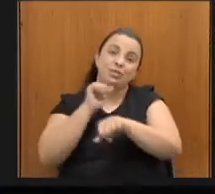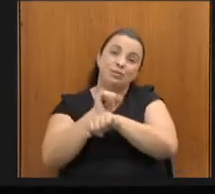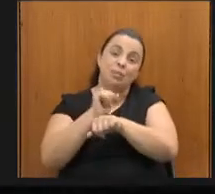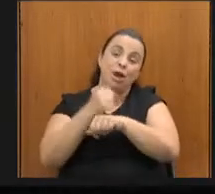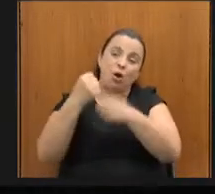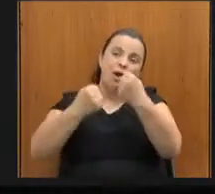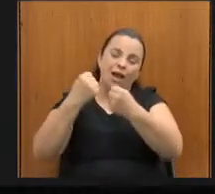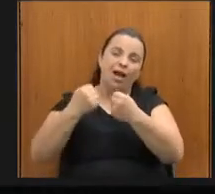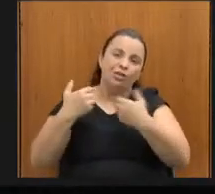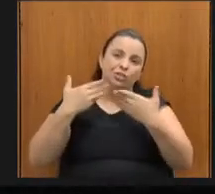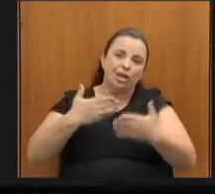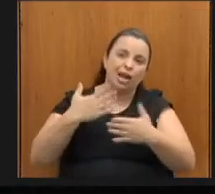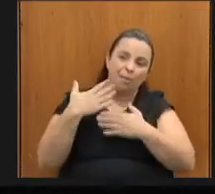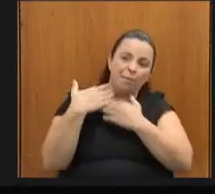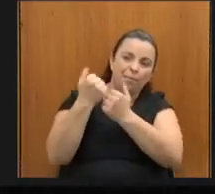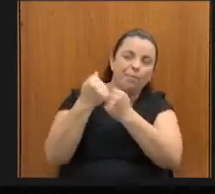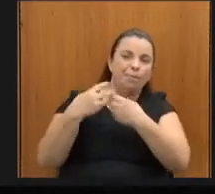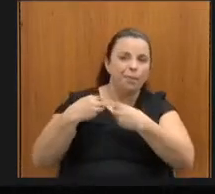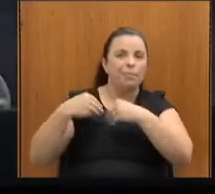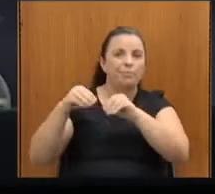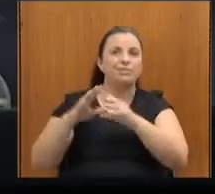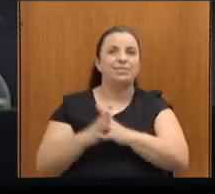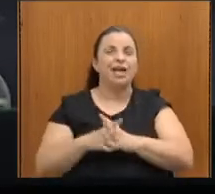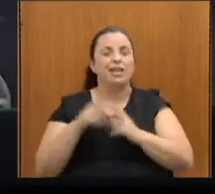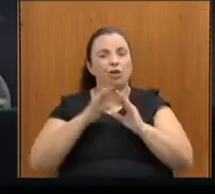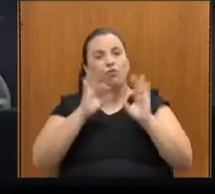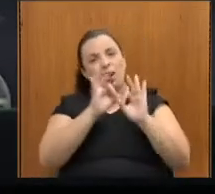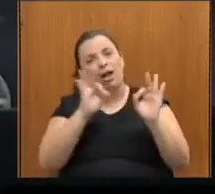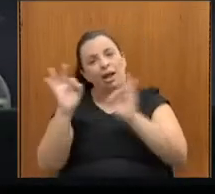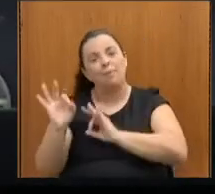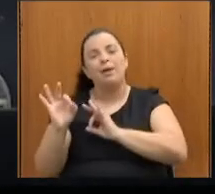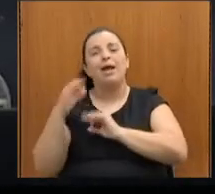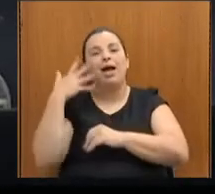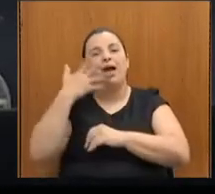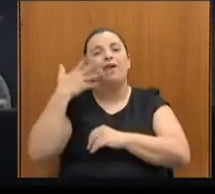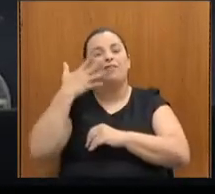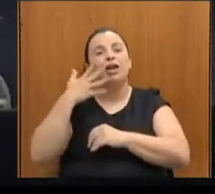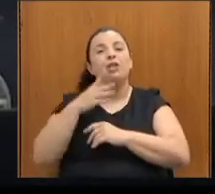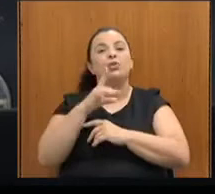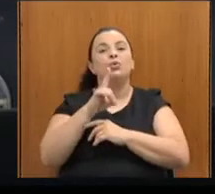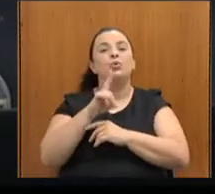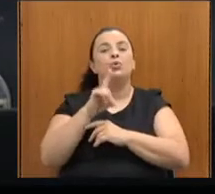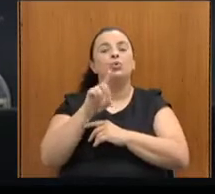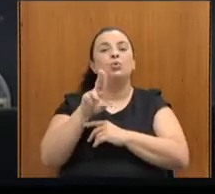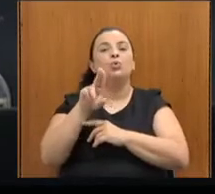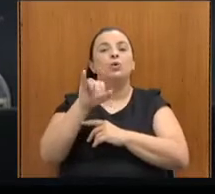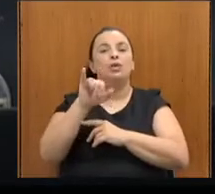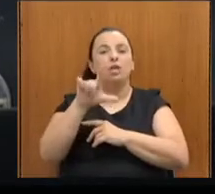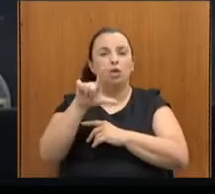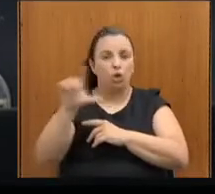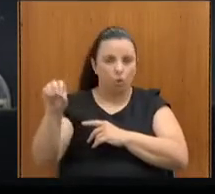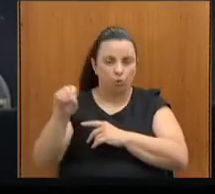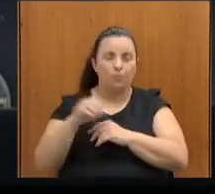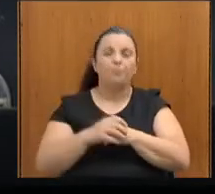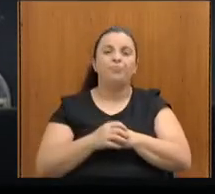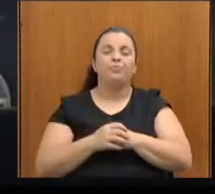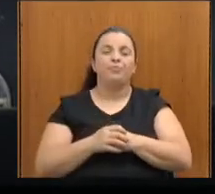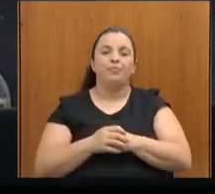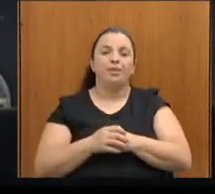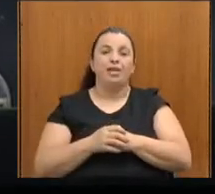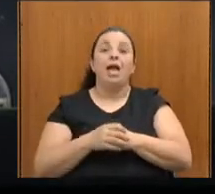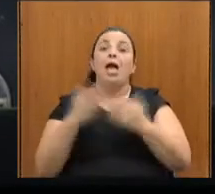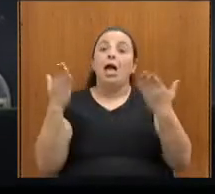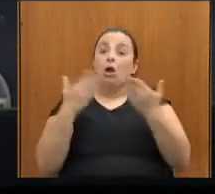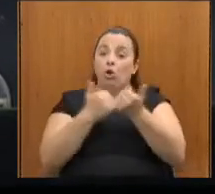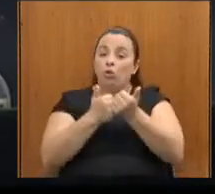acompanho o meu amigo do Willio até a fala dele. Está ok. Vou passar, então, agora para o nosso subsecretário que está